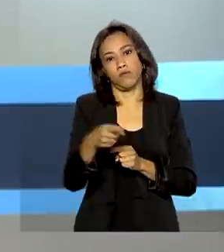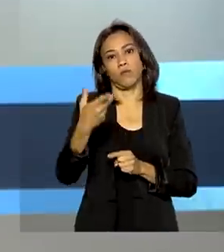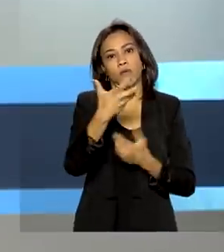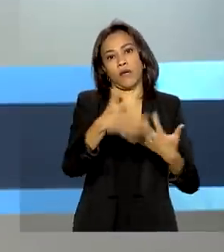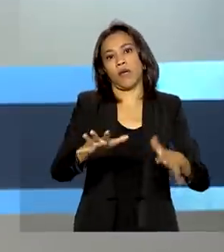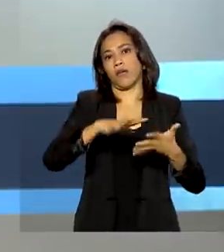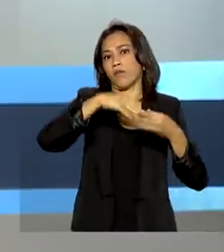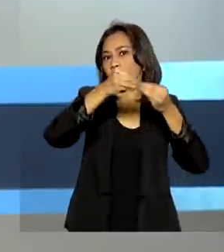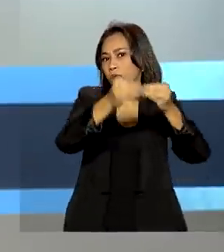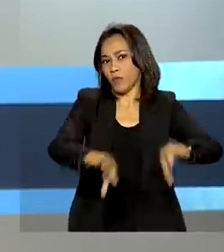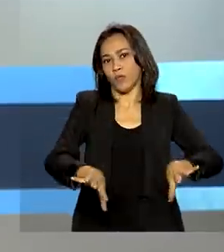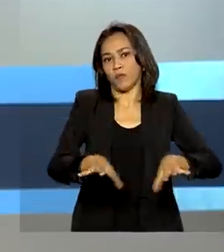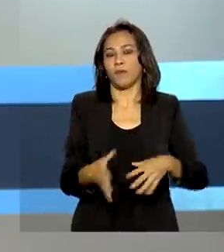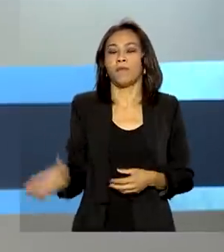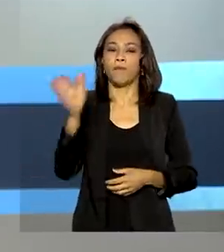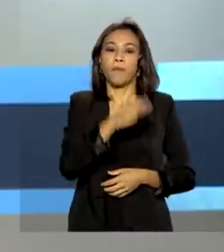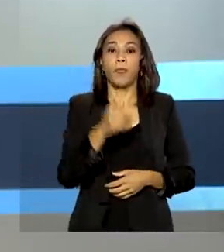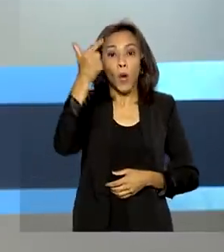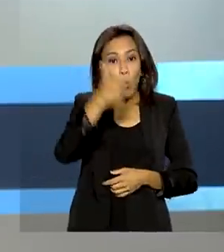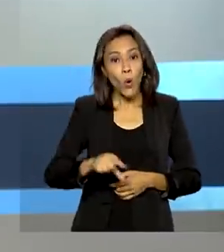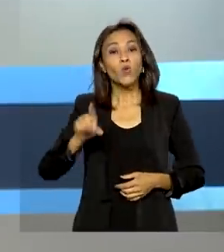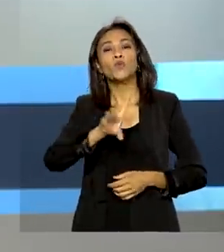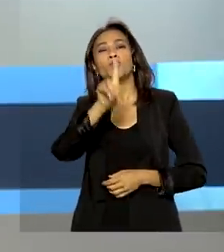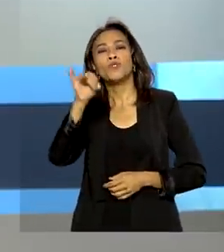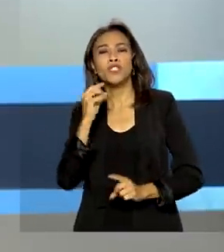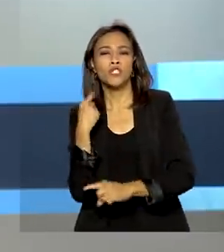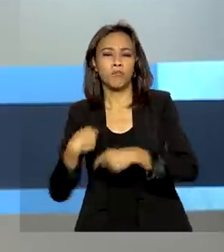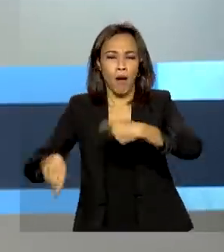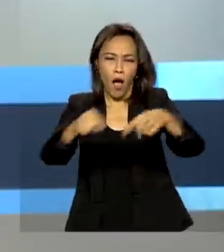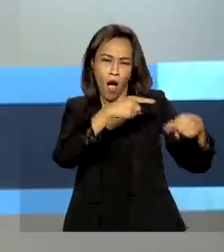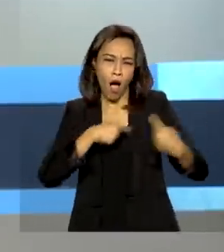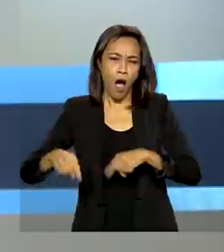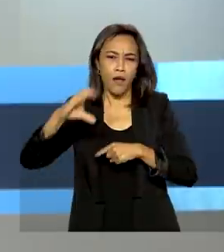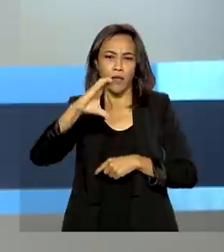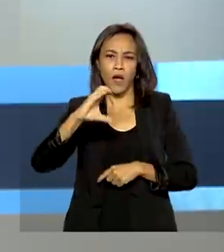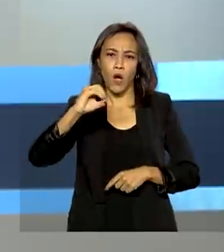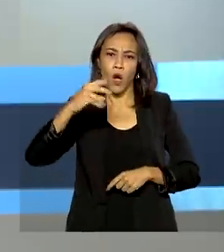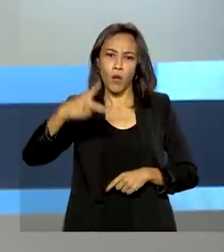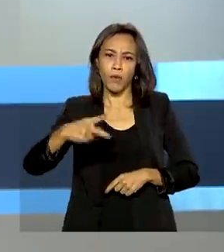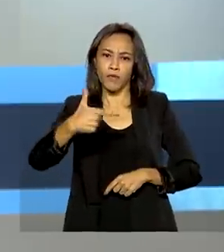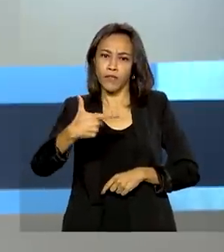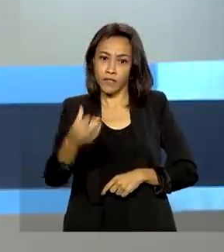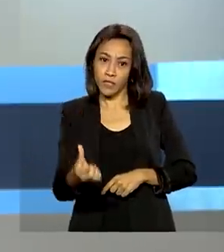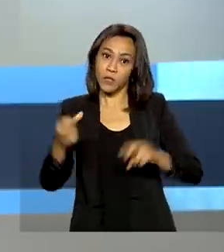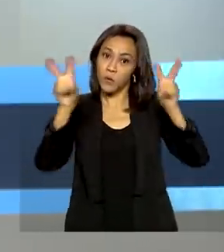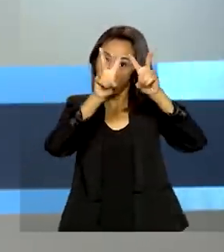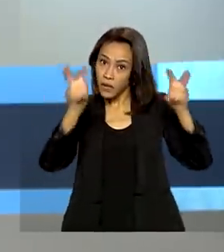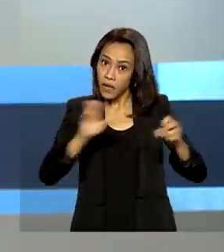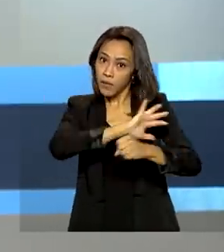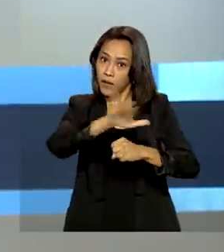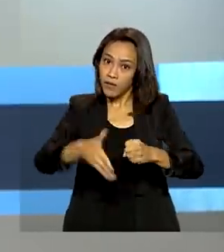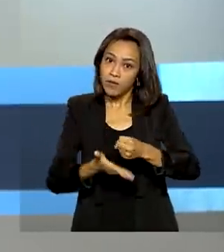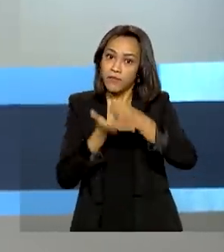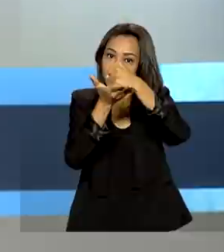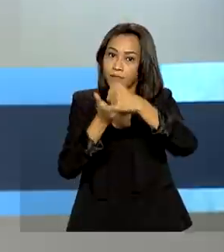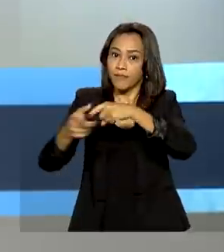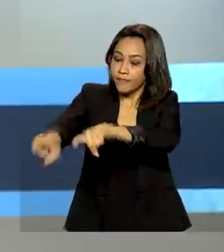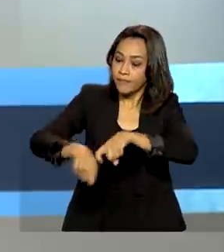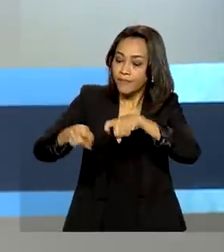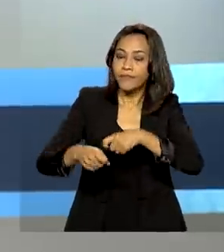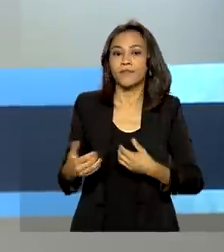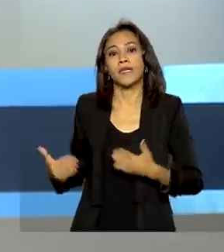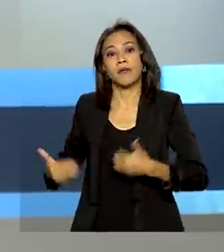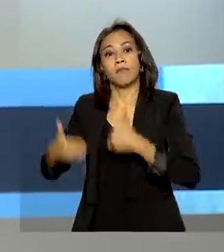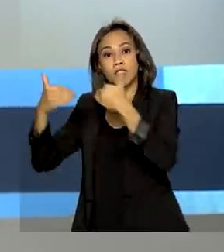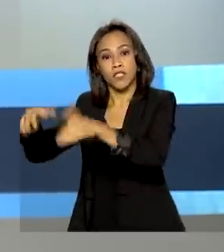Em mais um dia de debates na COP26, o tema foi agropecuária sustentável. Juntos, Ministério da